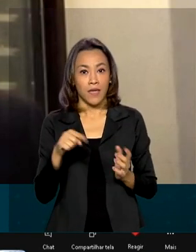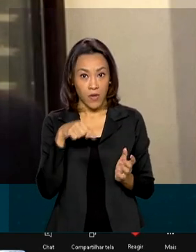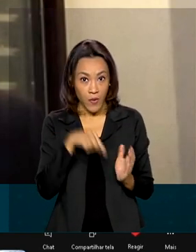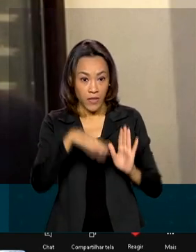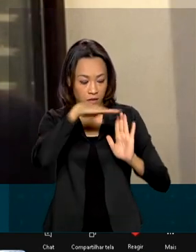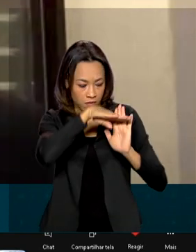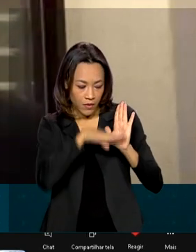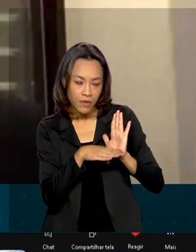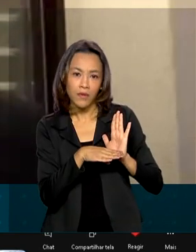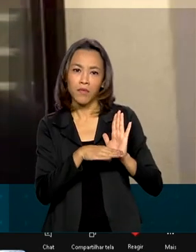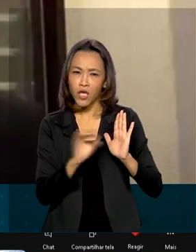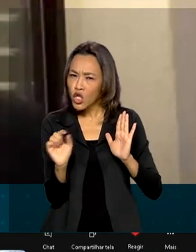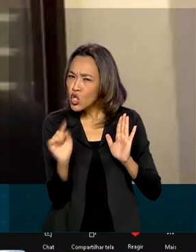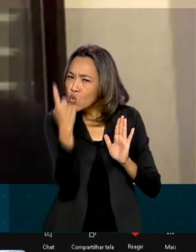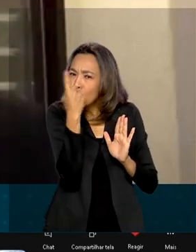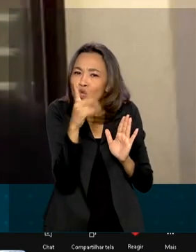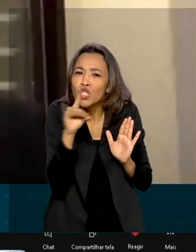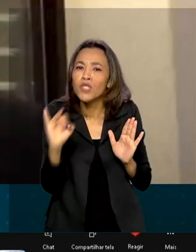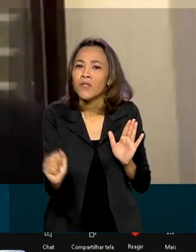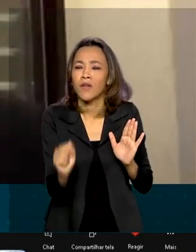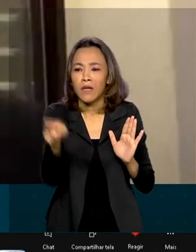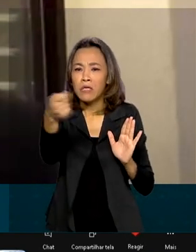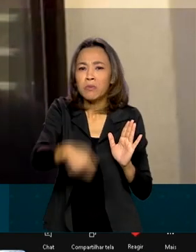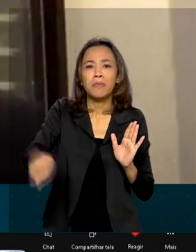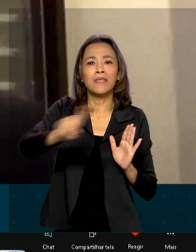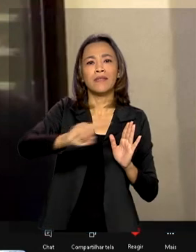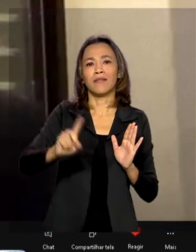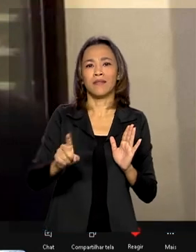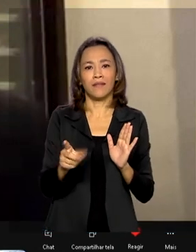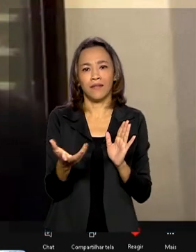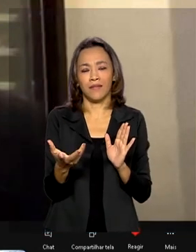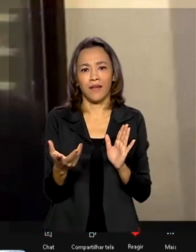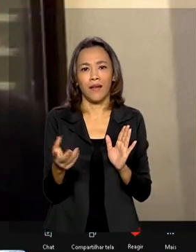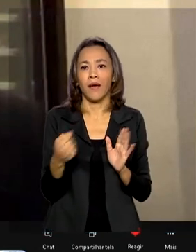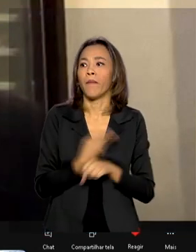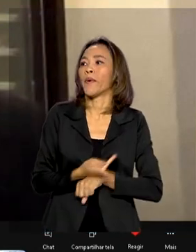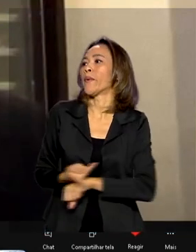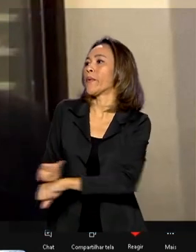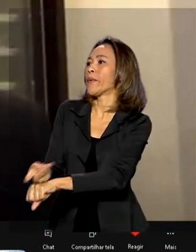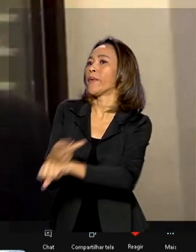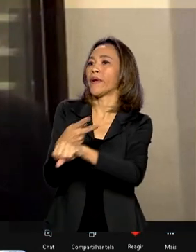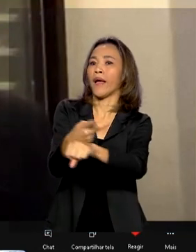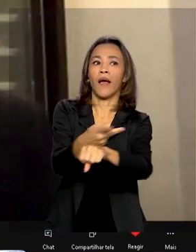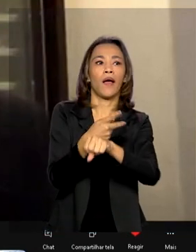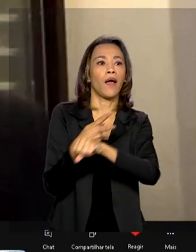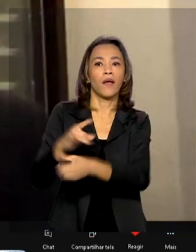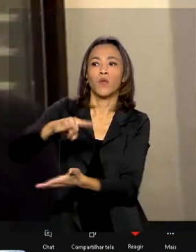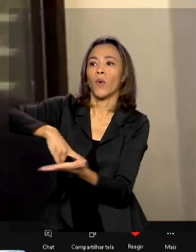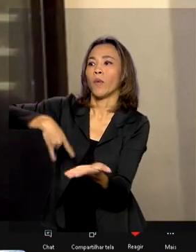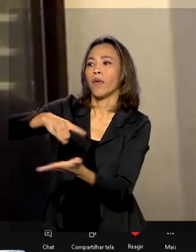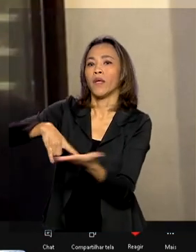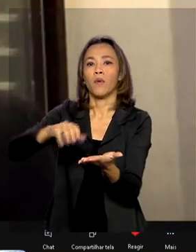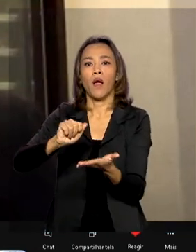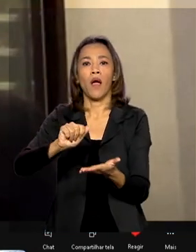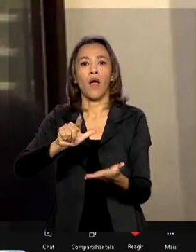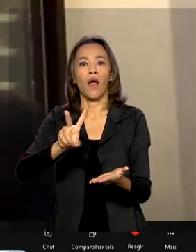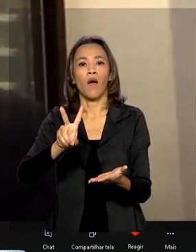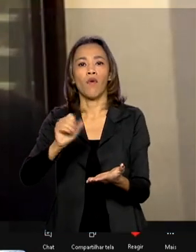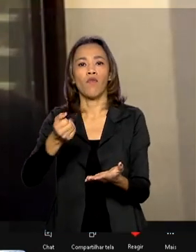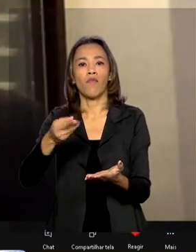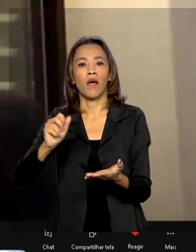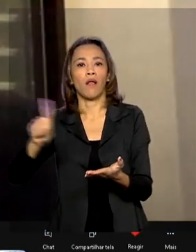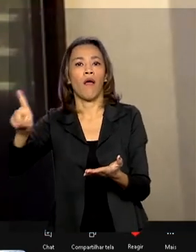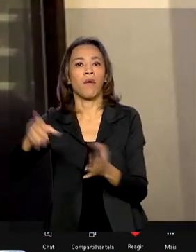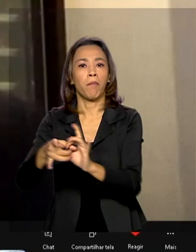no único dia, eles já não têm que ir mais para o licenciamento, não têm que procurar o licenciamento, alvaraz, porque como eles são de baixo